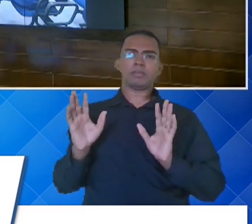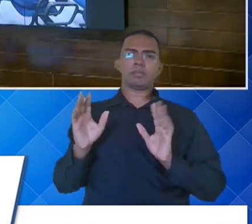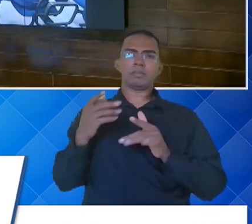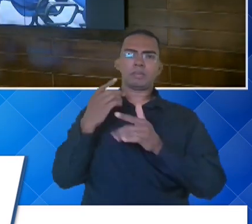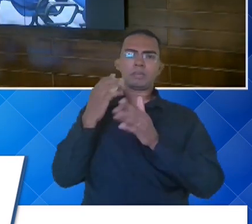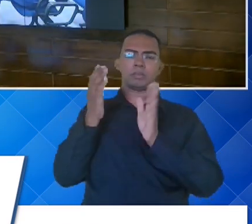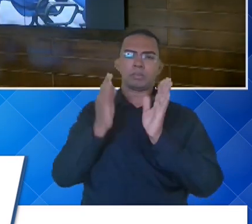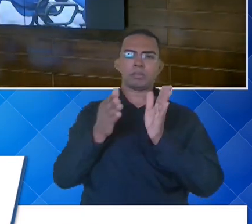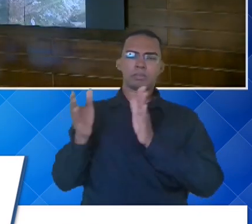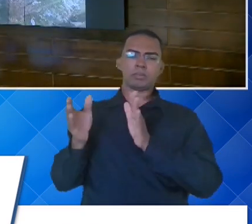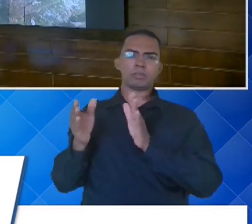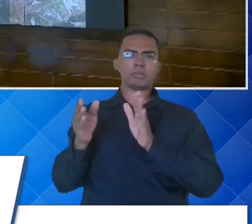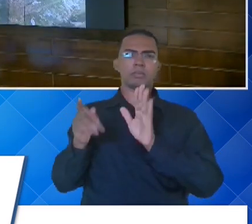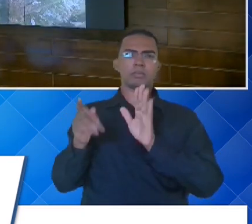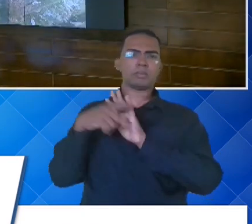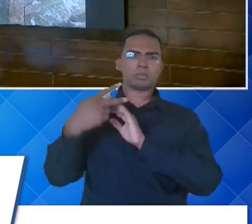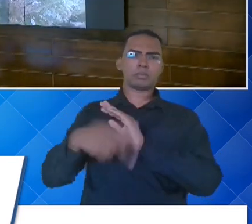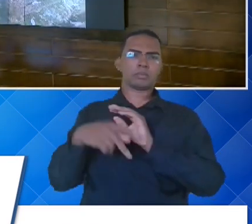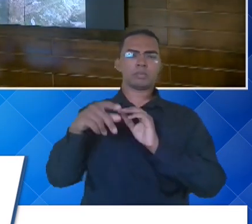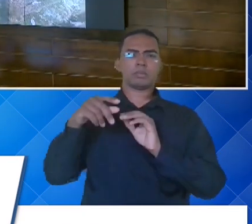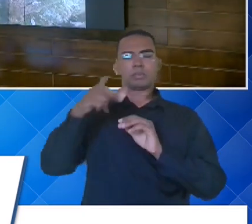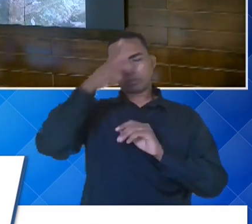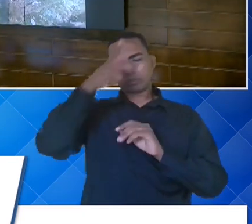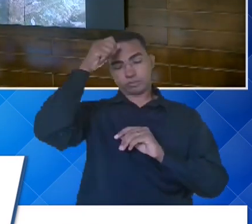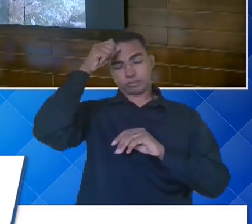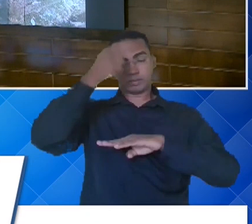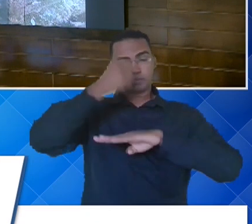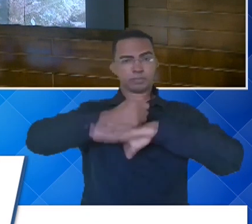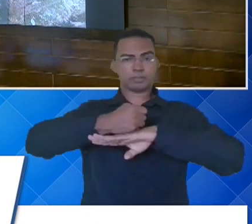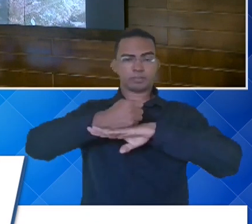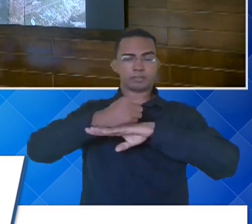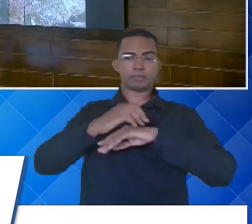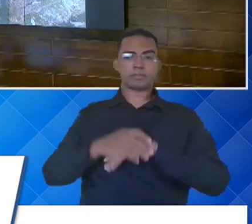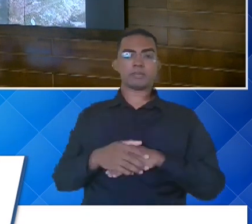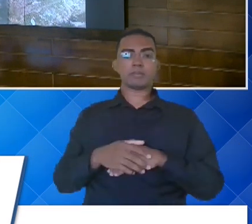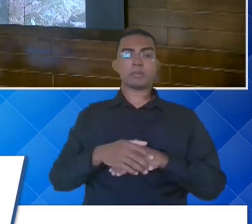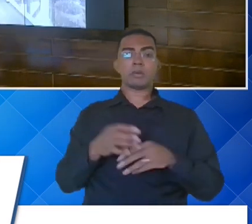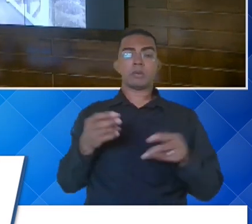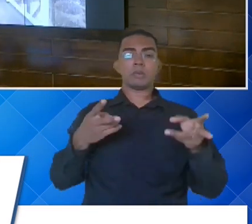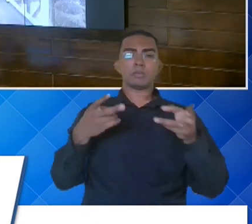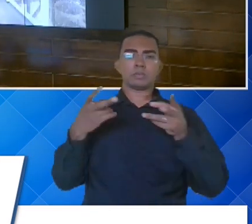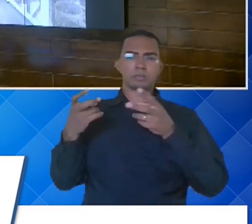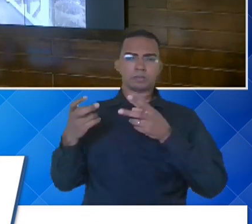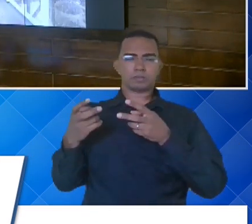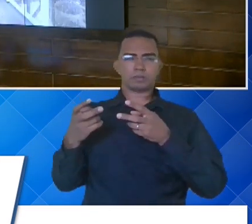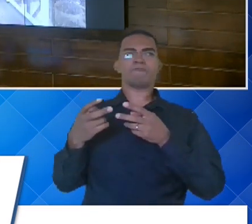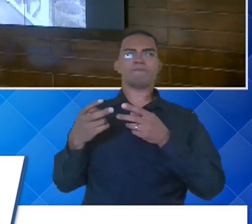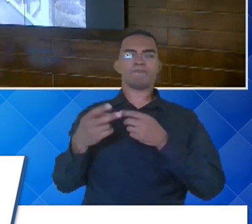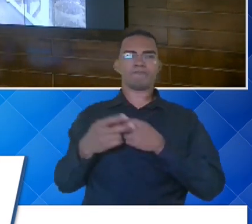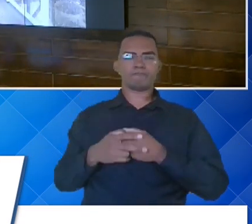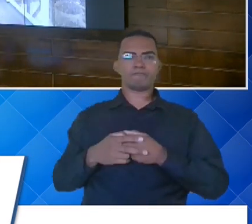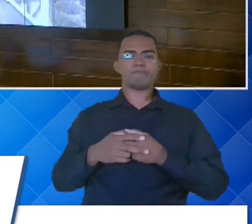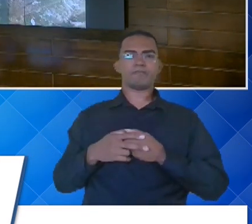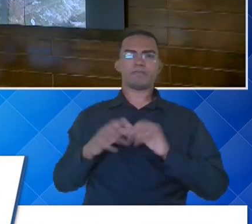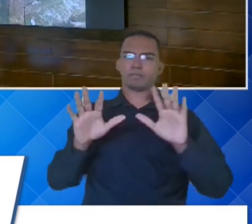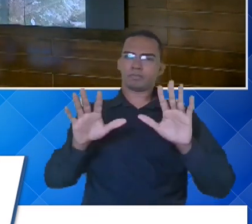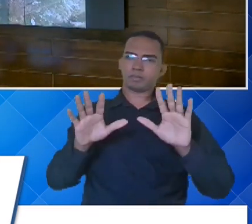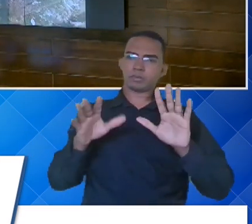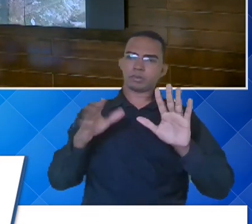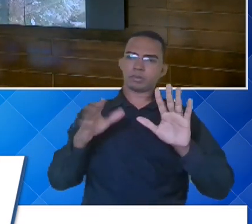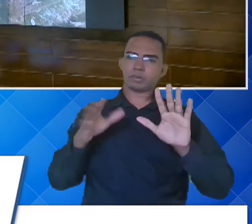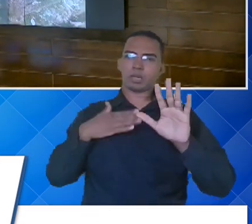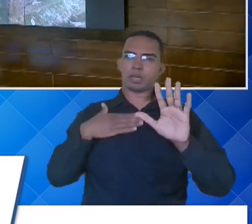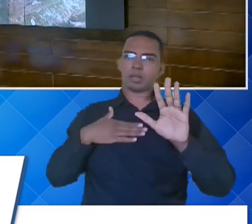citatório da Prefeitura Municipal de Franca. E eu percebo que, peraí, Tales, só um minutinho,